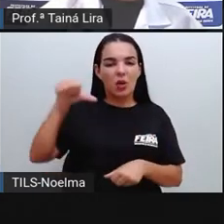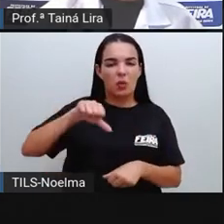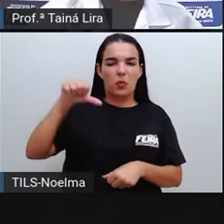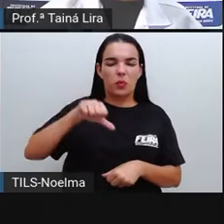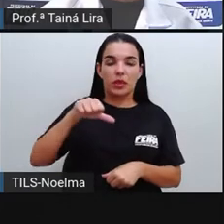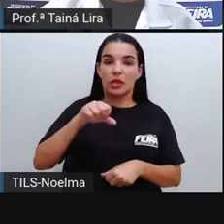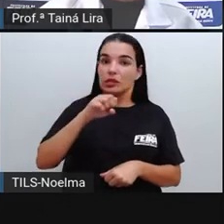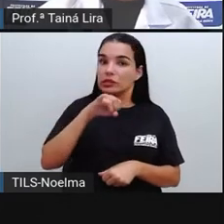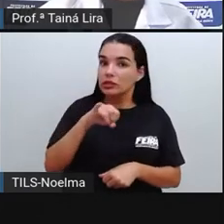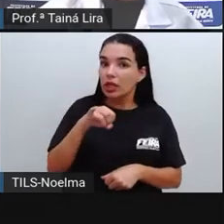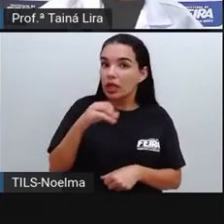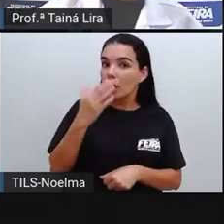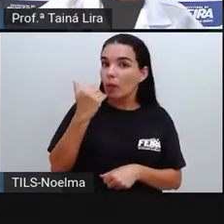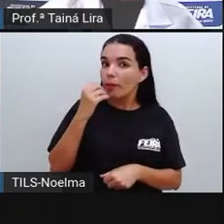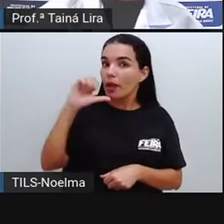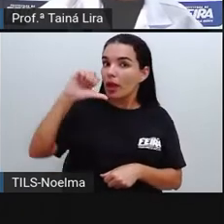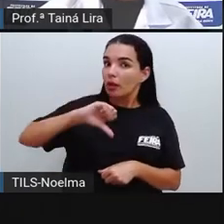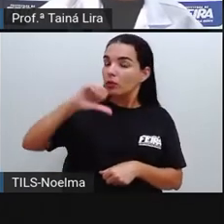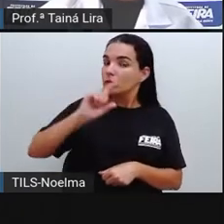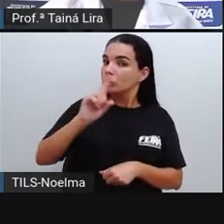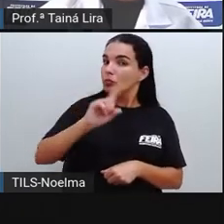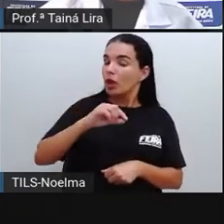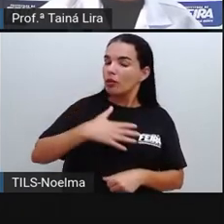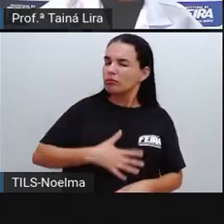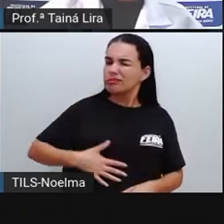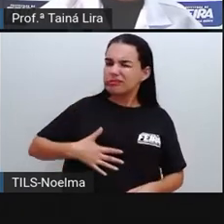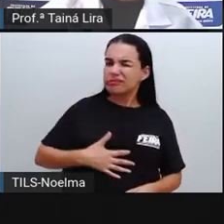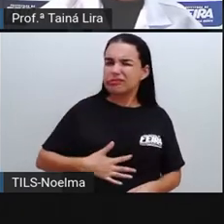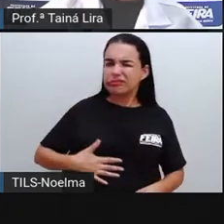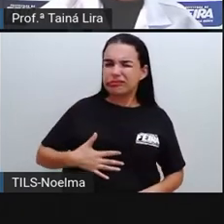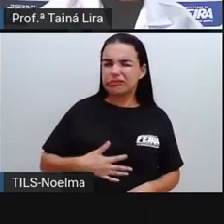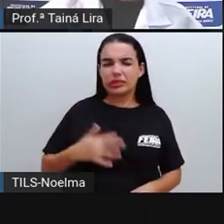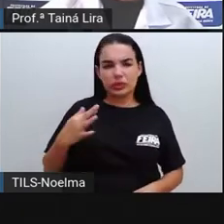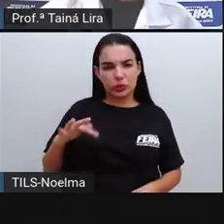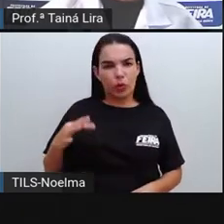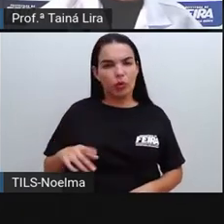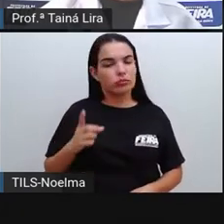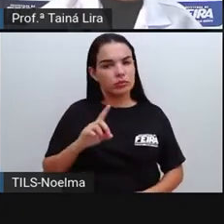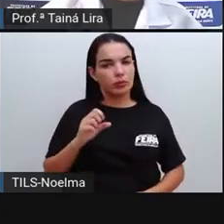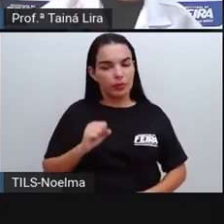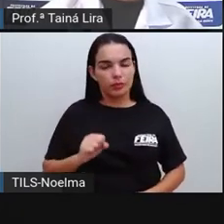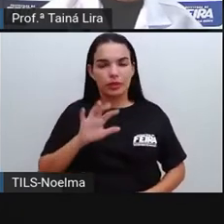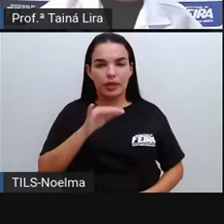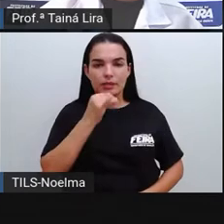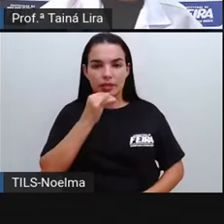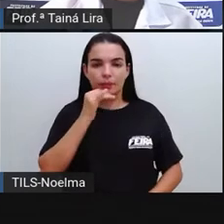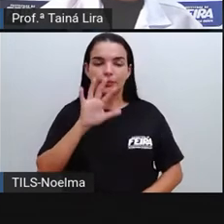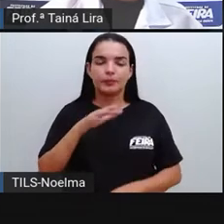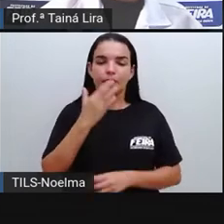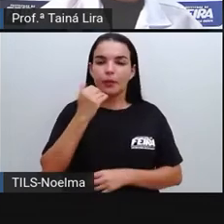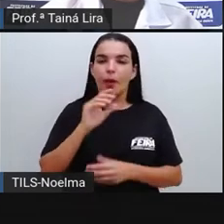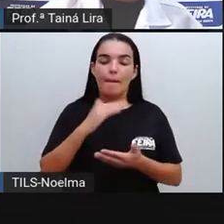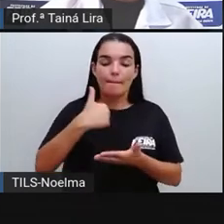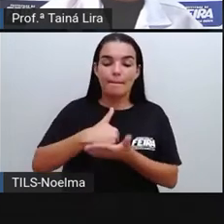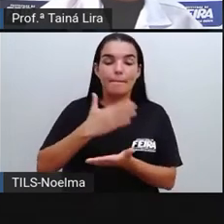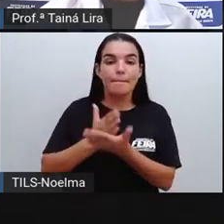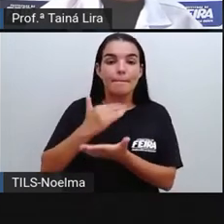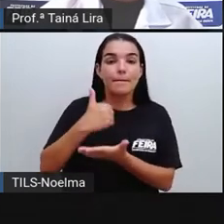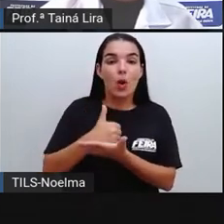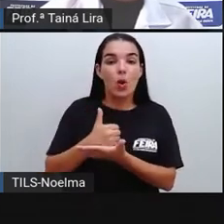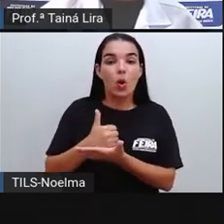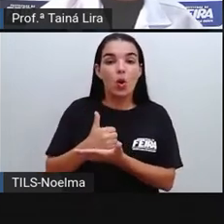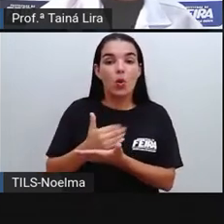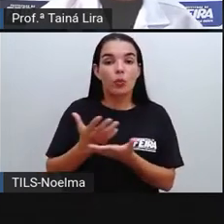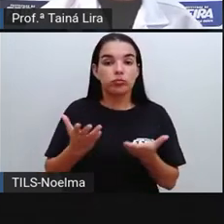pode fazer mal. Principalmente quando são alimentos que nós já compramos pronto. Por exemplo, bolo, né?